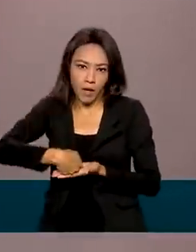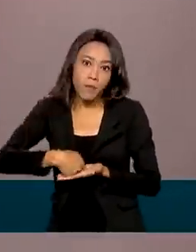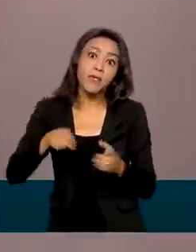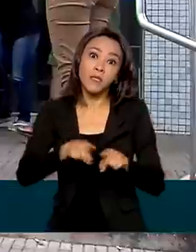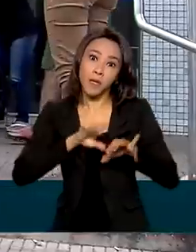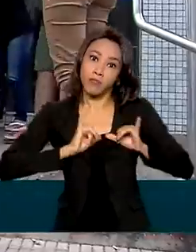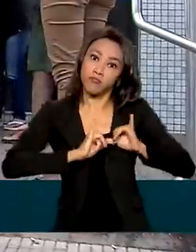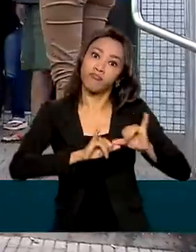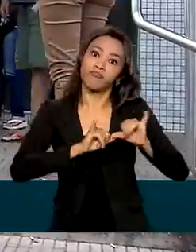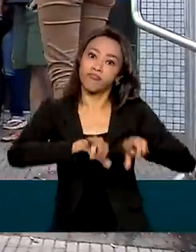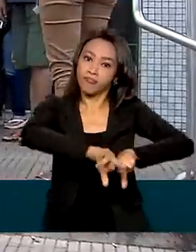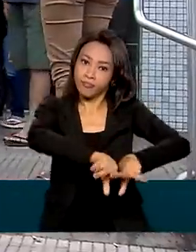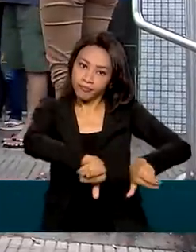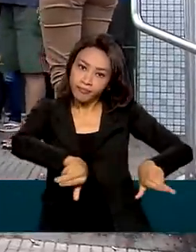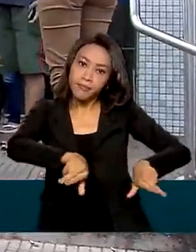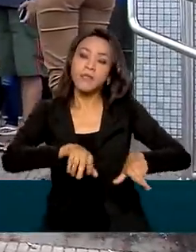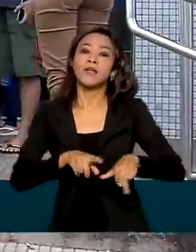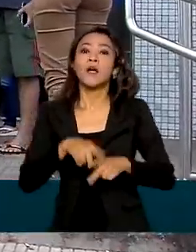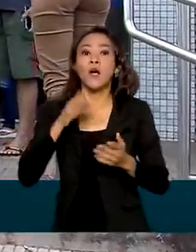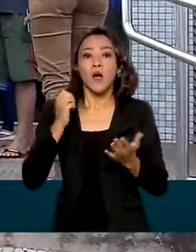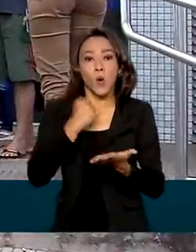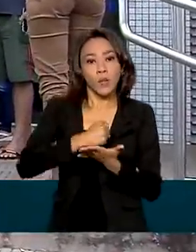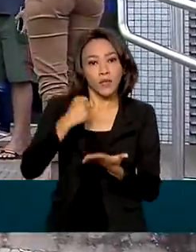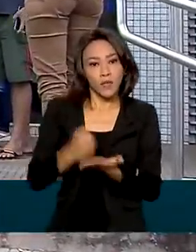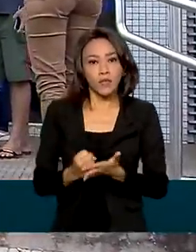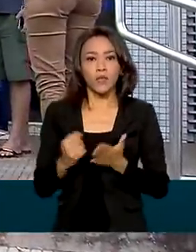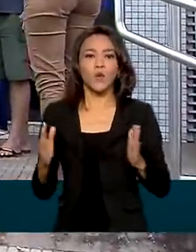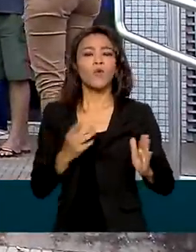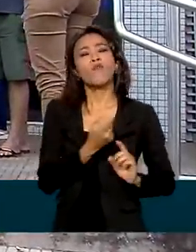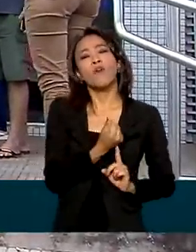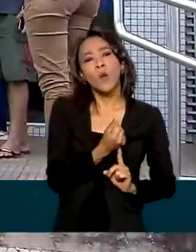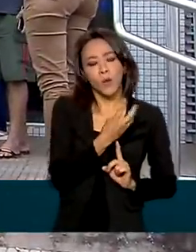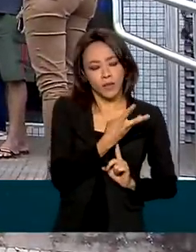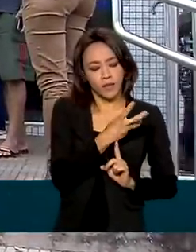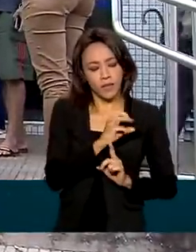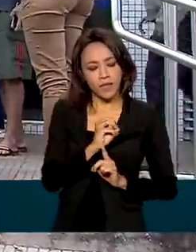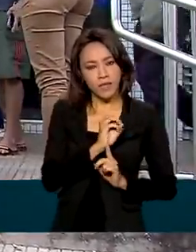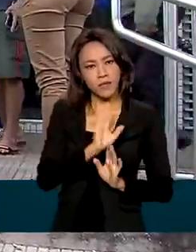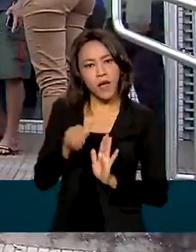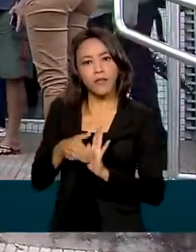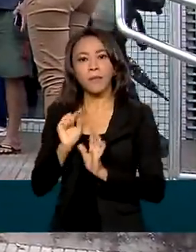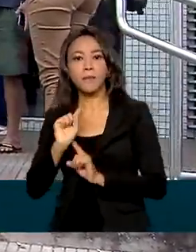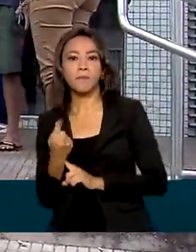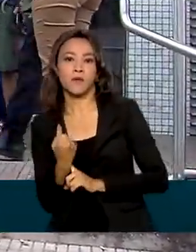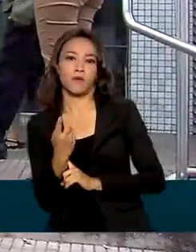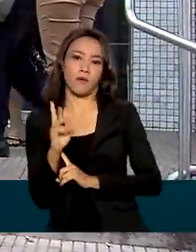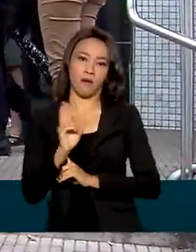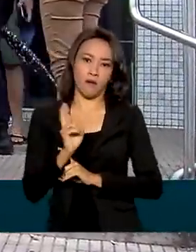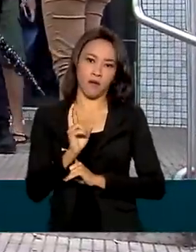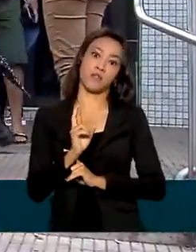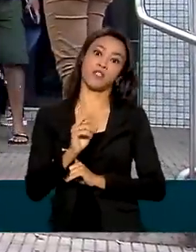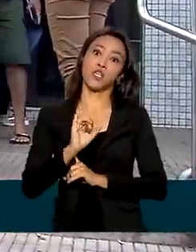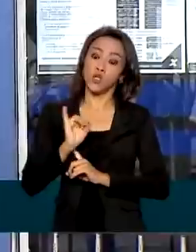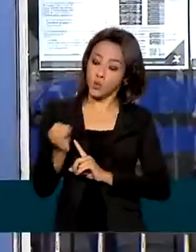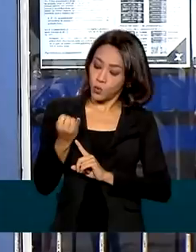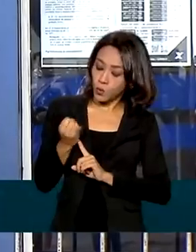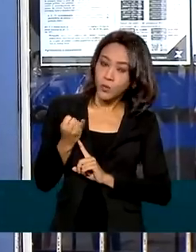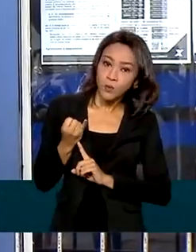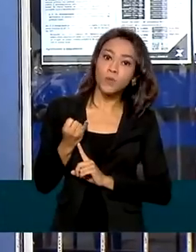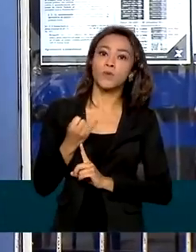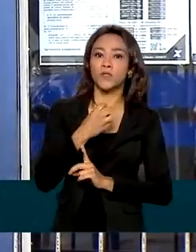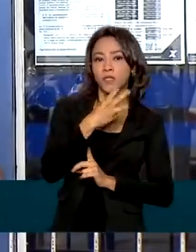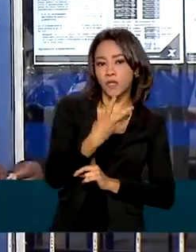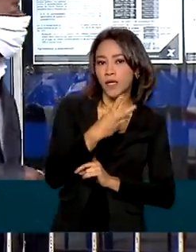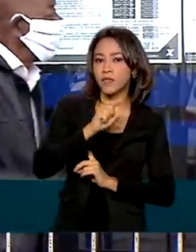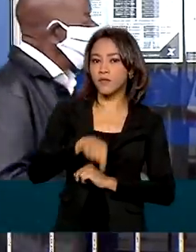mercadorias. A contratação tem valores entre 300 e mil reais, com taxa de juros de